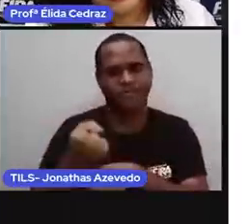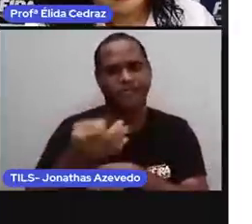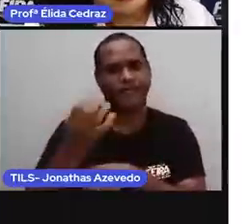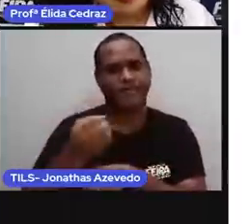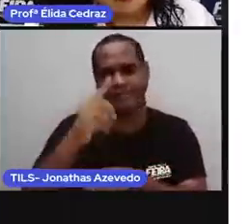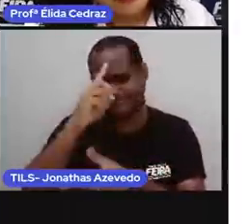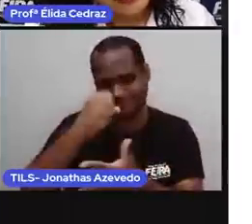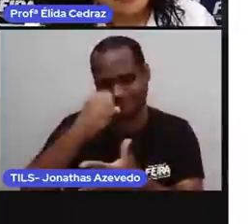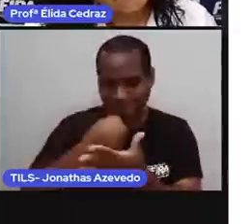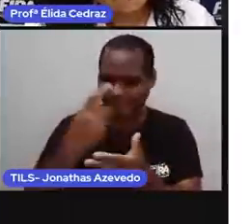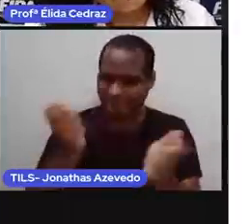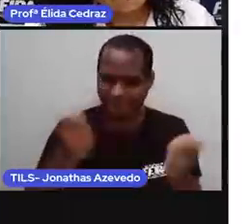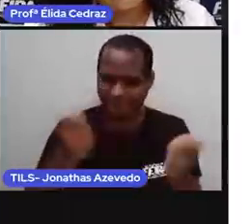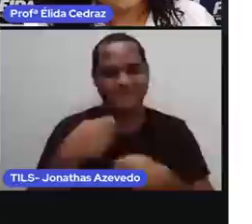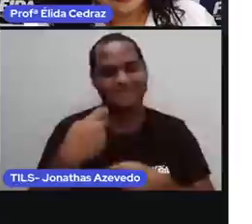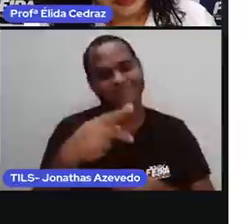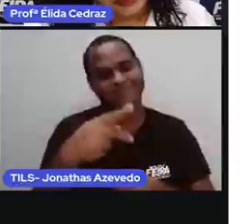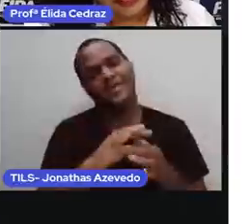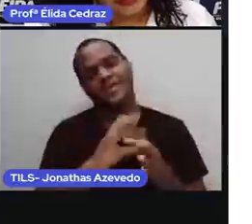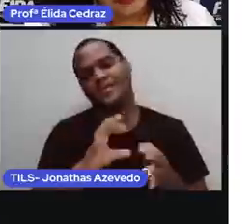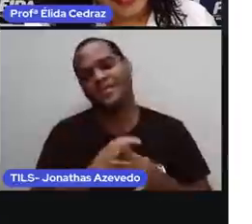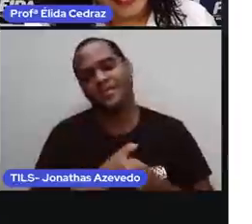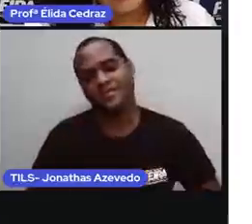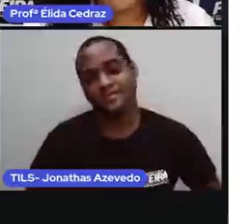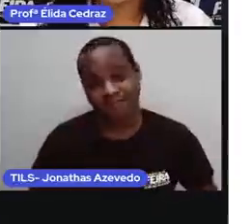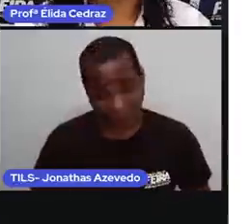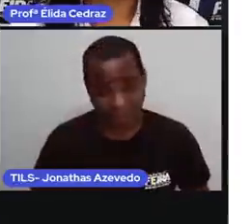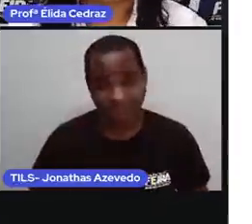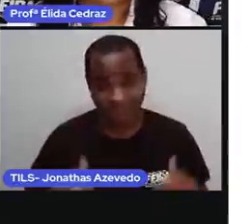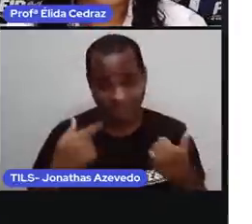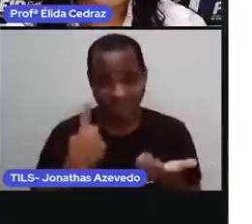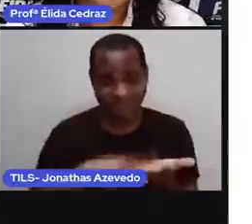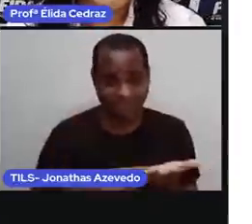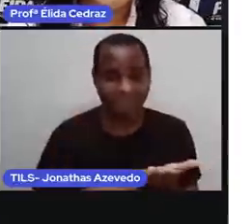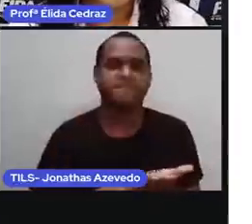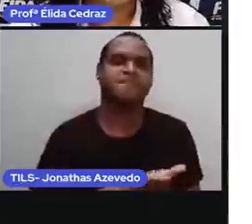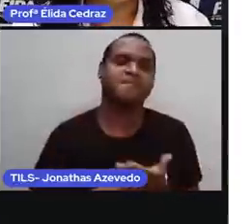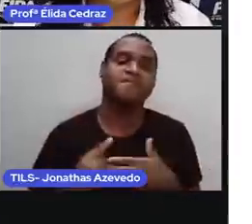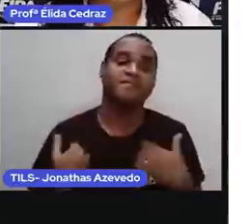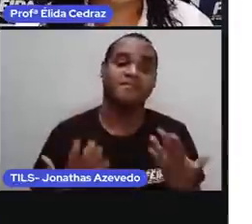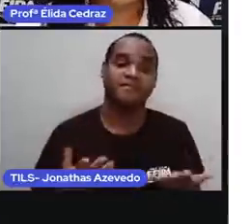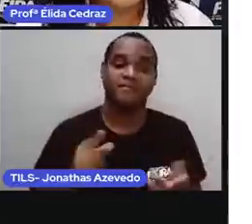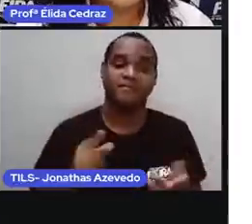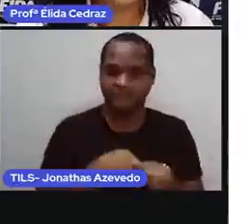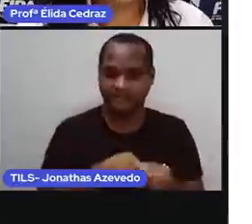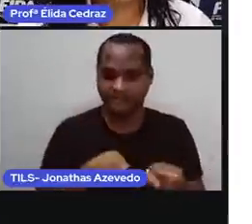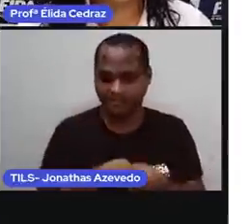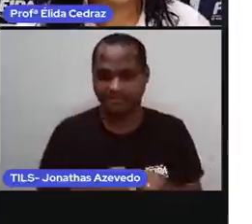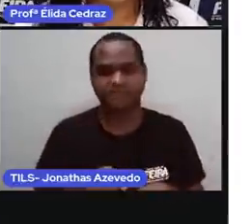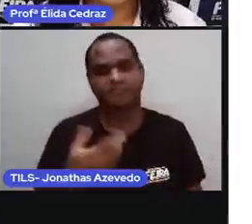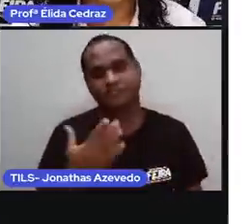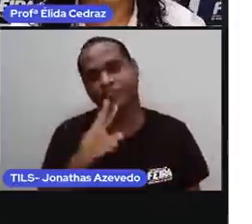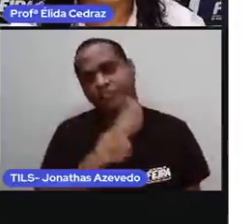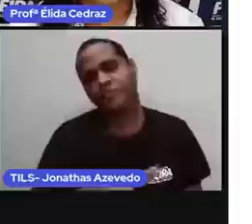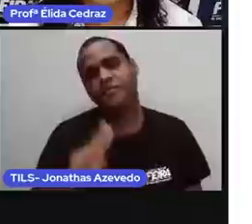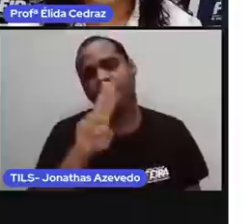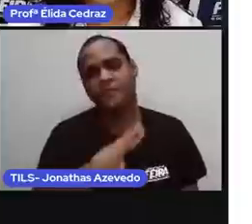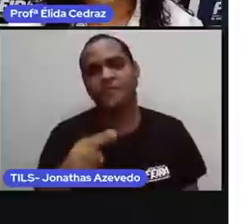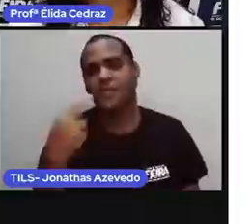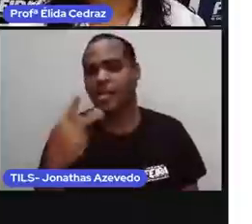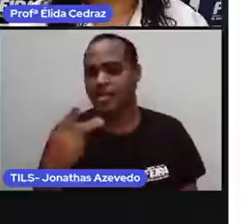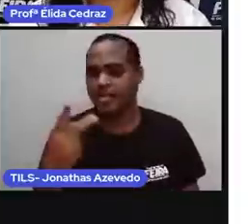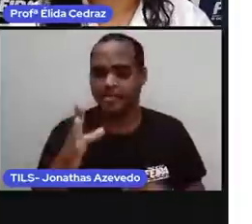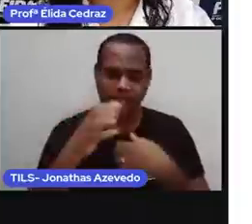você quiser e puder. Tá combinado? E também vai usar o caderno de